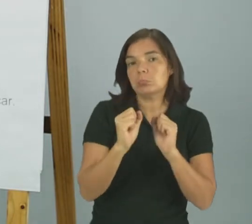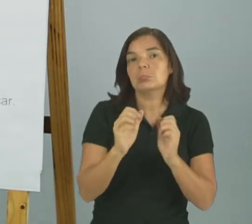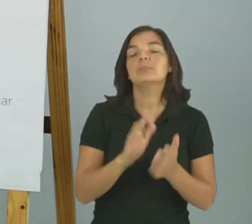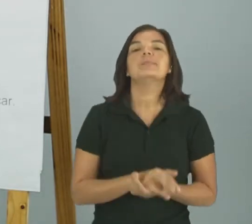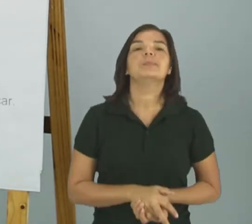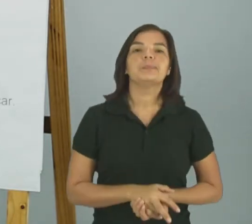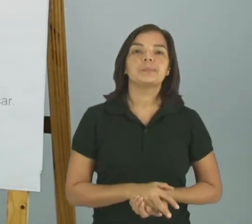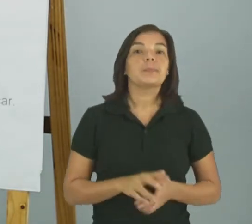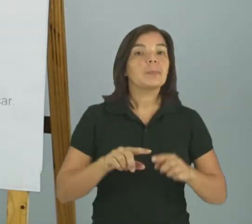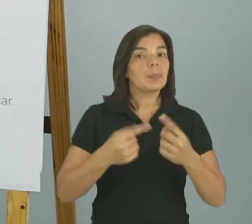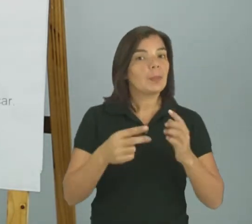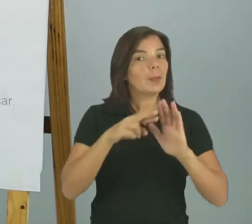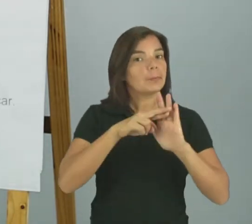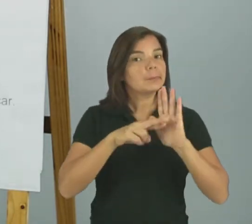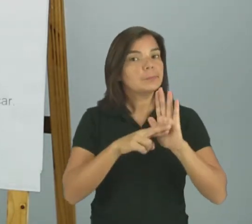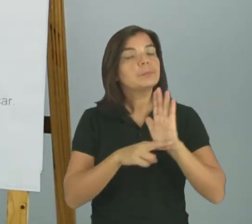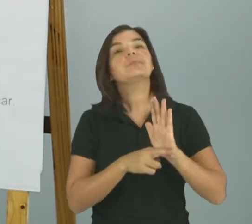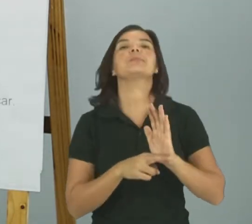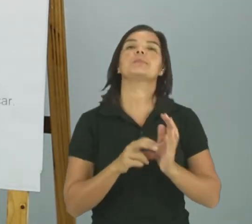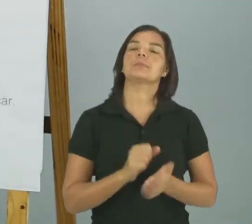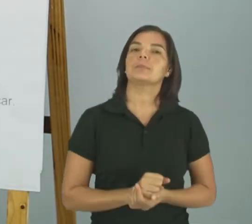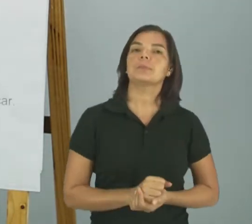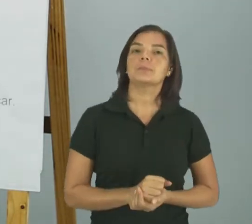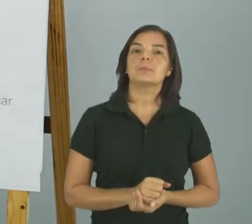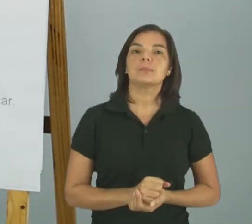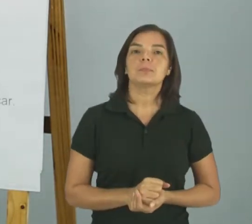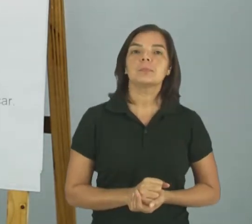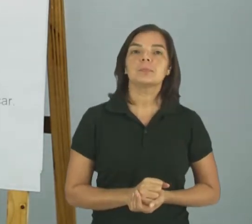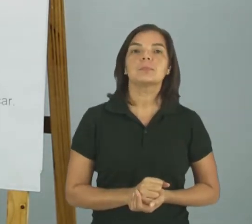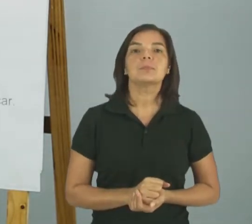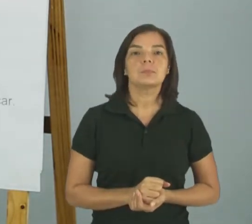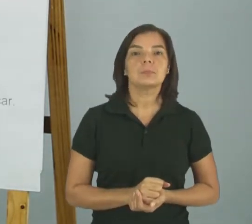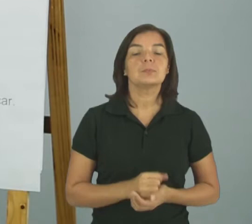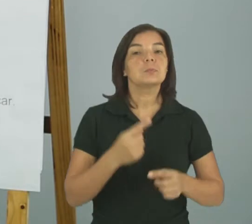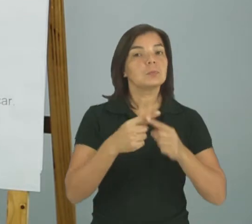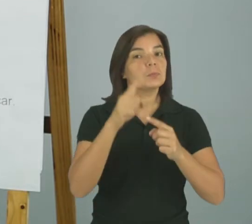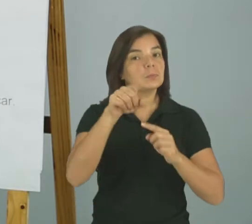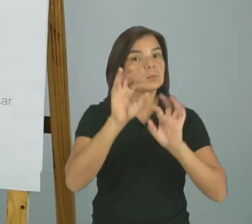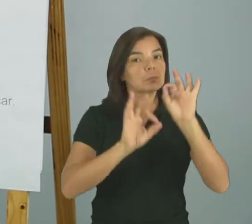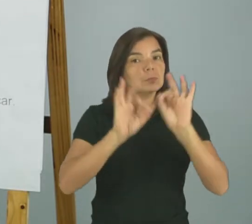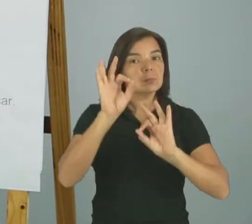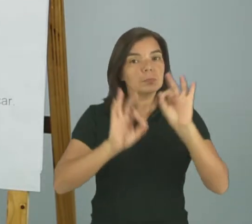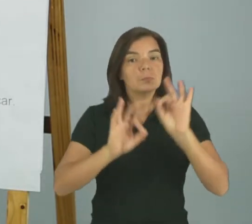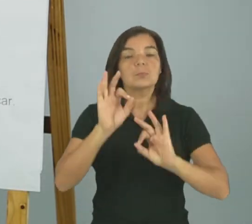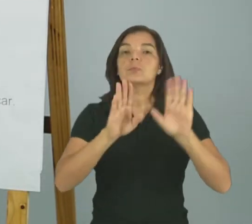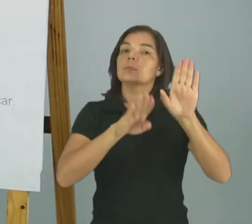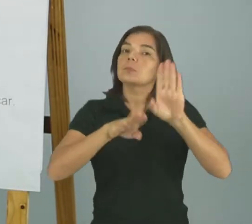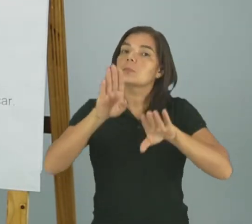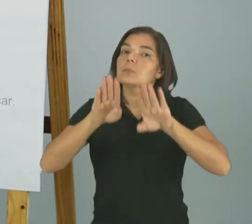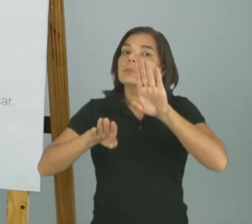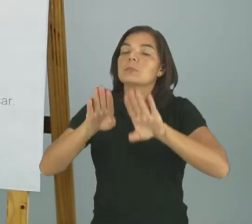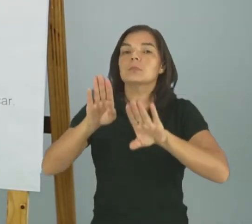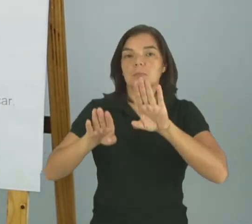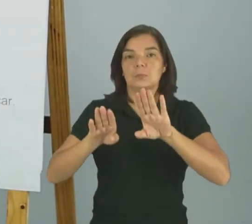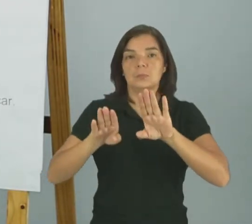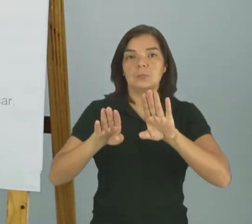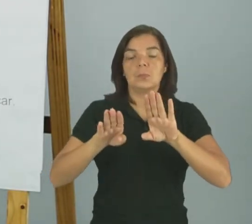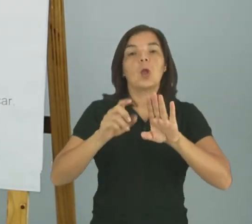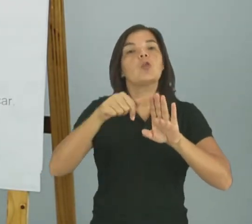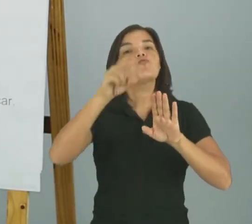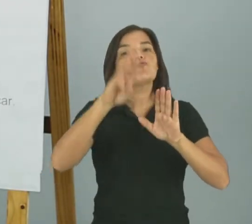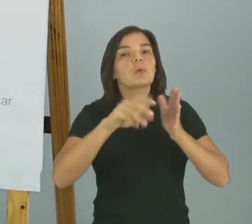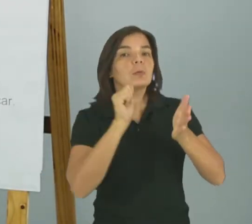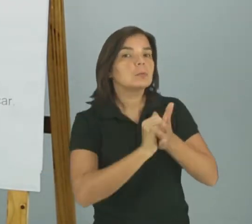importa Não tem uma regra específica Tem que ser três Tem que ser doze Não Isso é organizado de acordo Com a forma Que quem